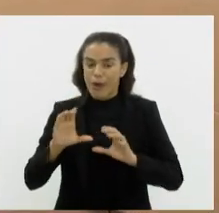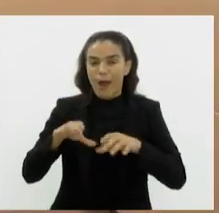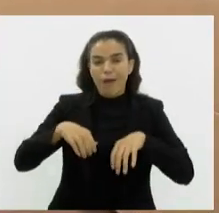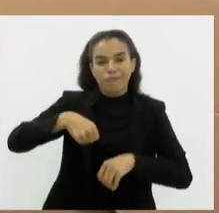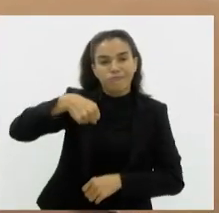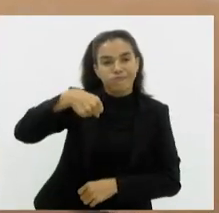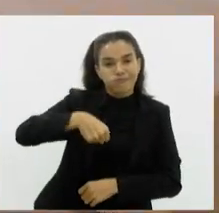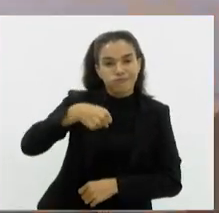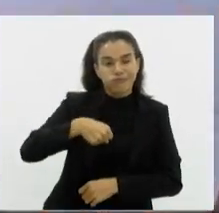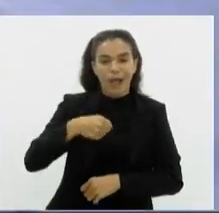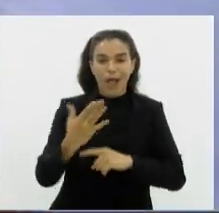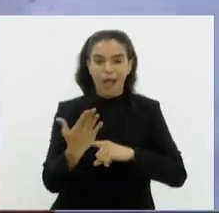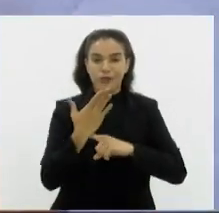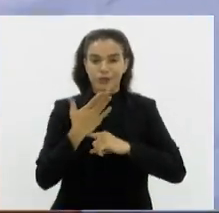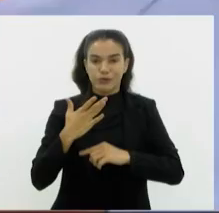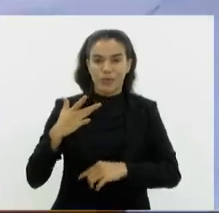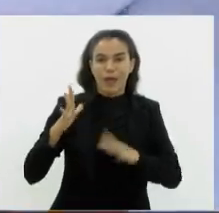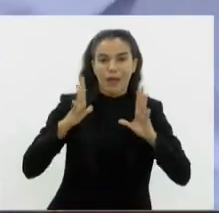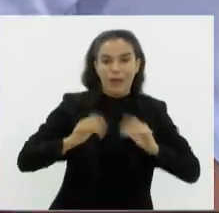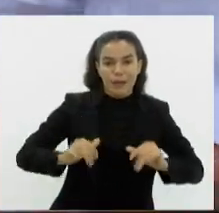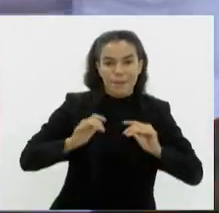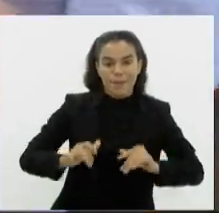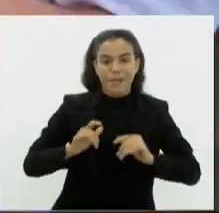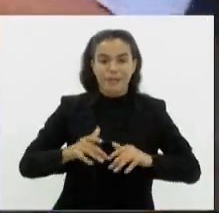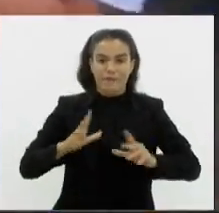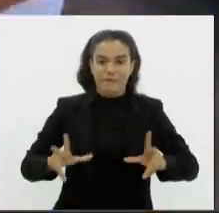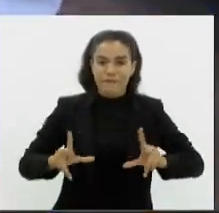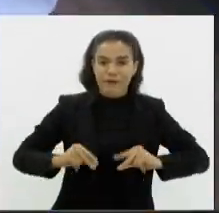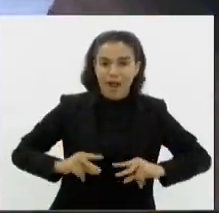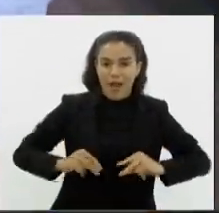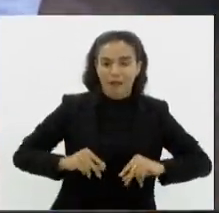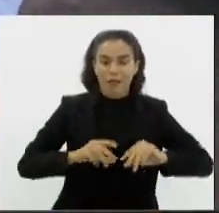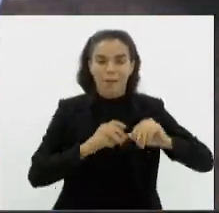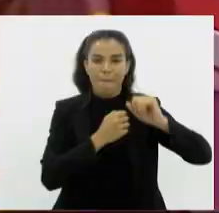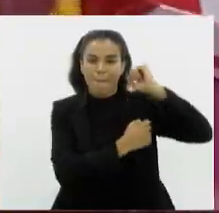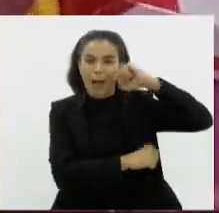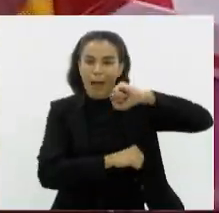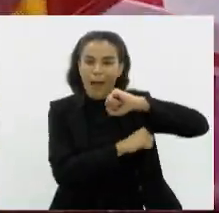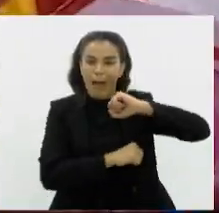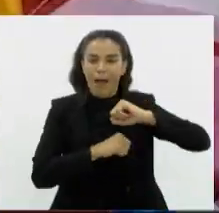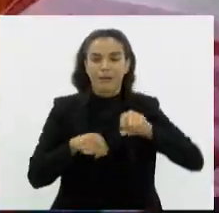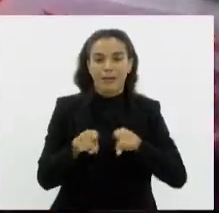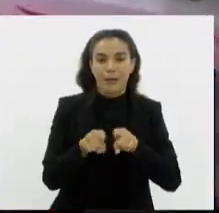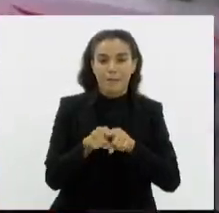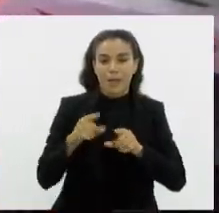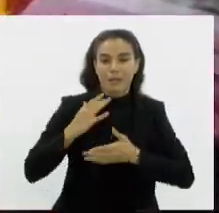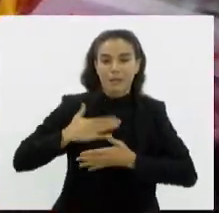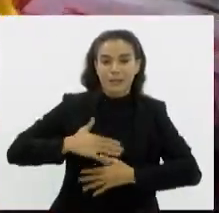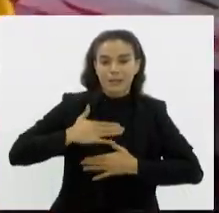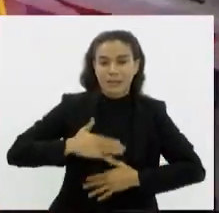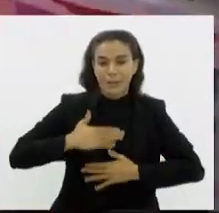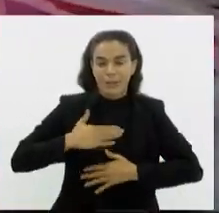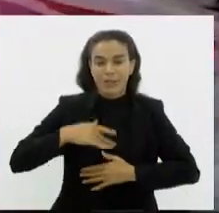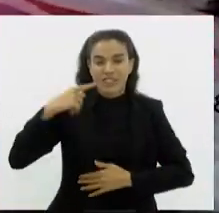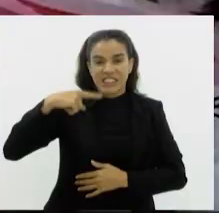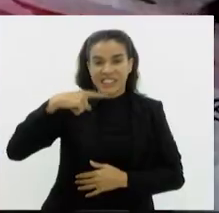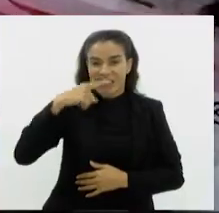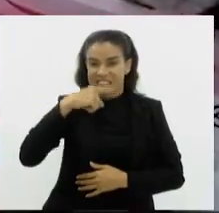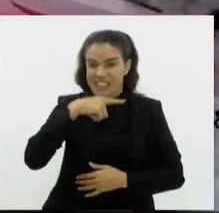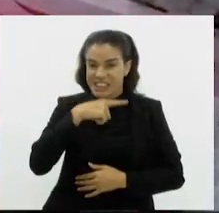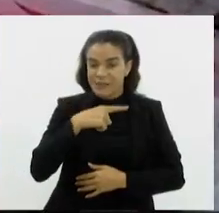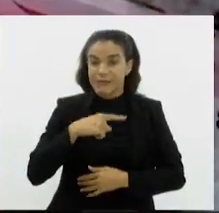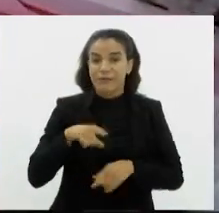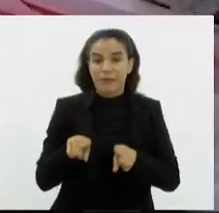higiene pessoal estão absorventes, fraldas, desodorantes, sabonetes, escova e pasta de dente.